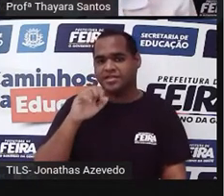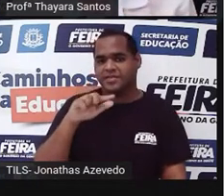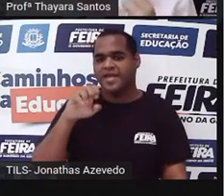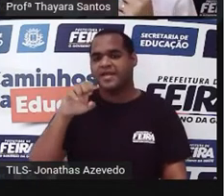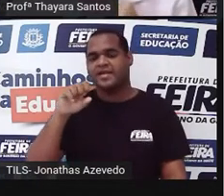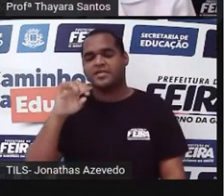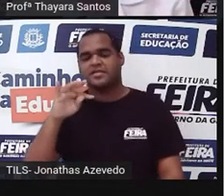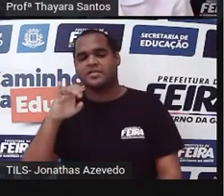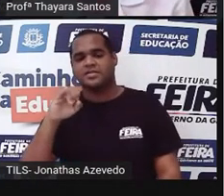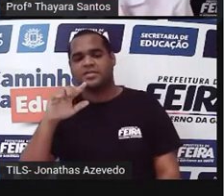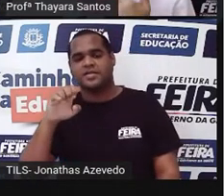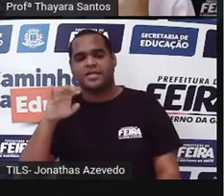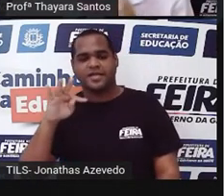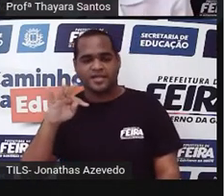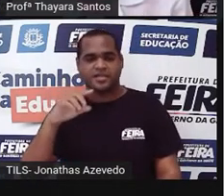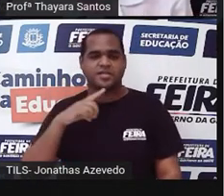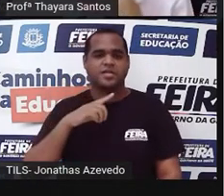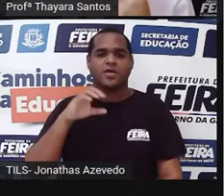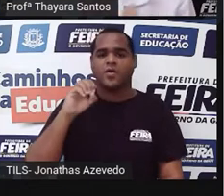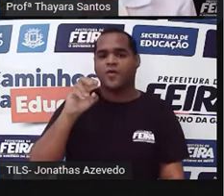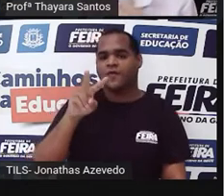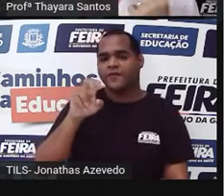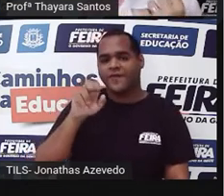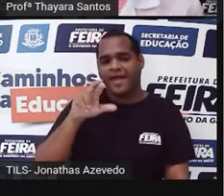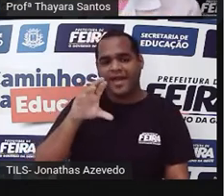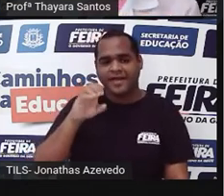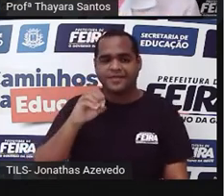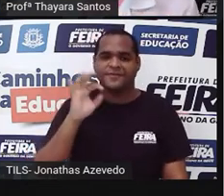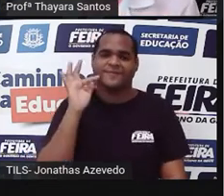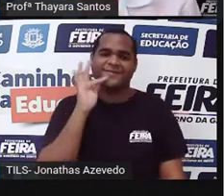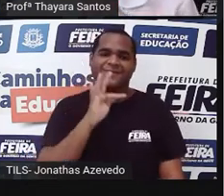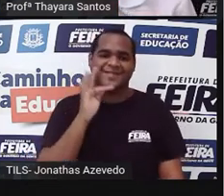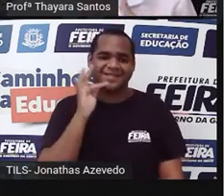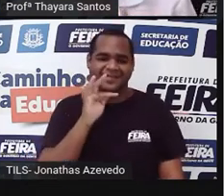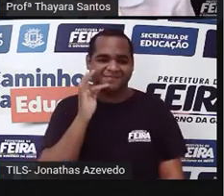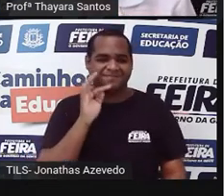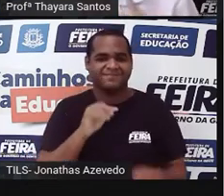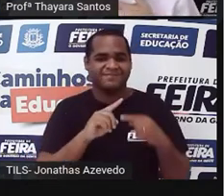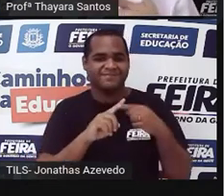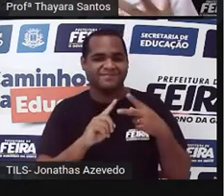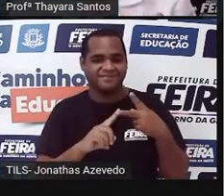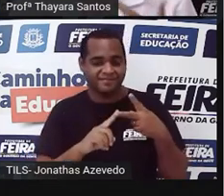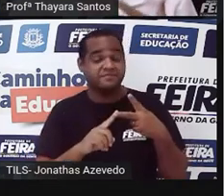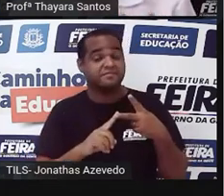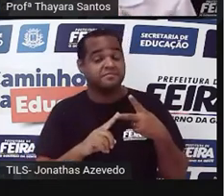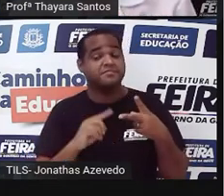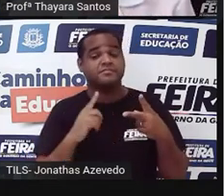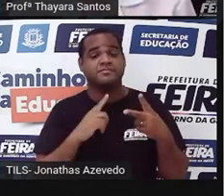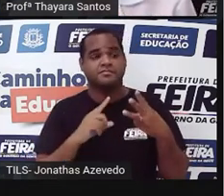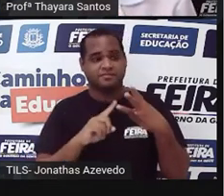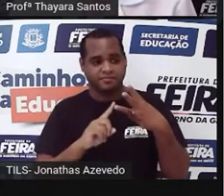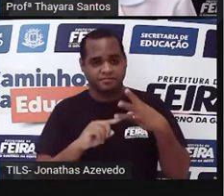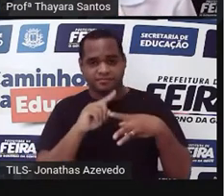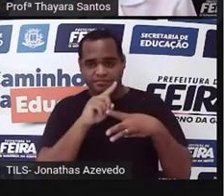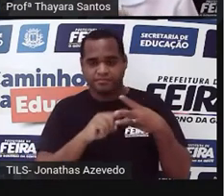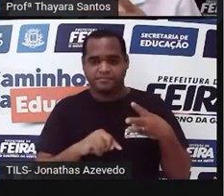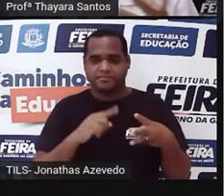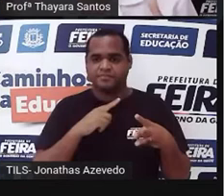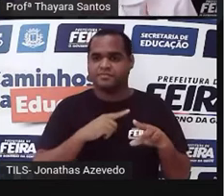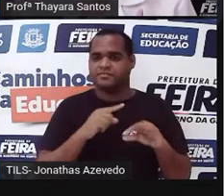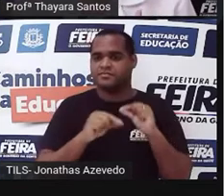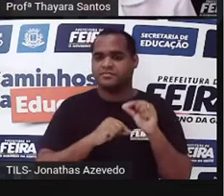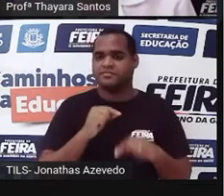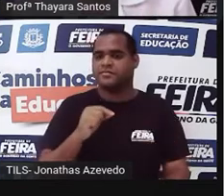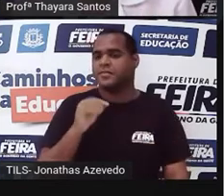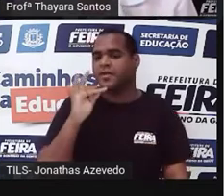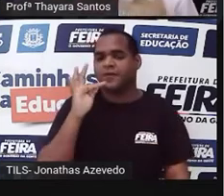estilete e ovário, estrutura reprodutiva feminina. Como essa flor tem os dois